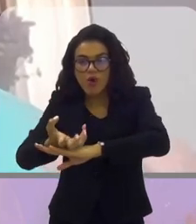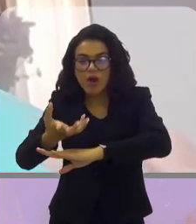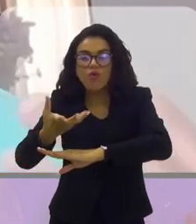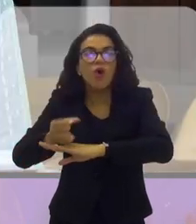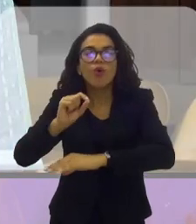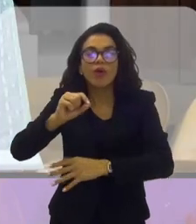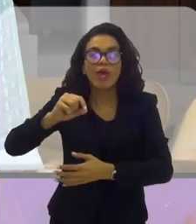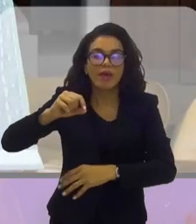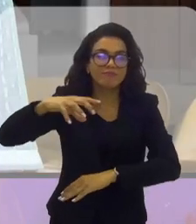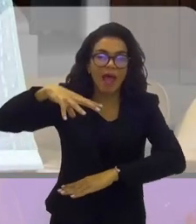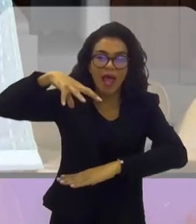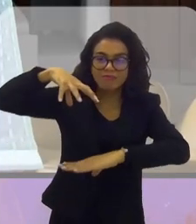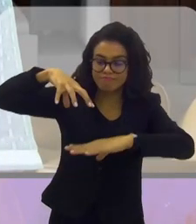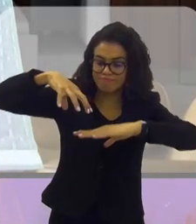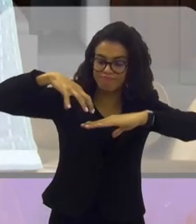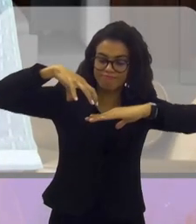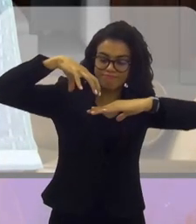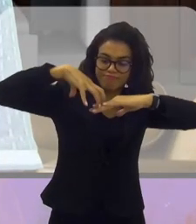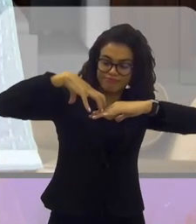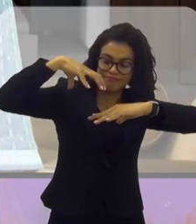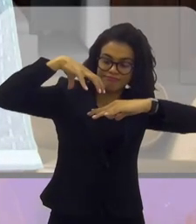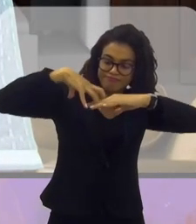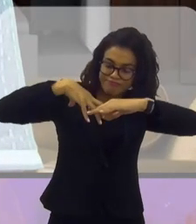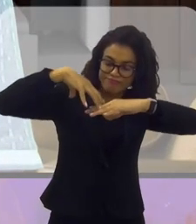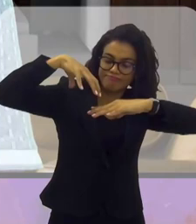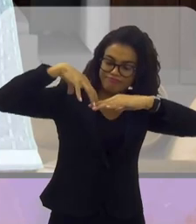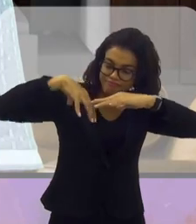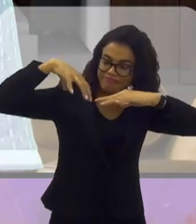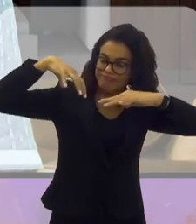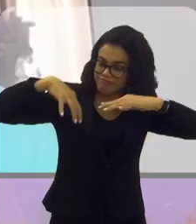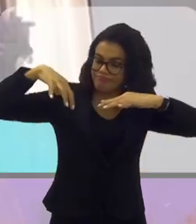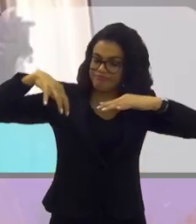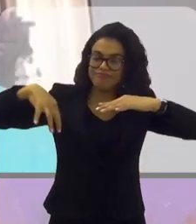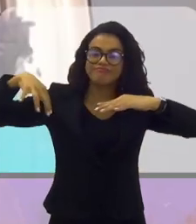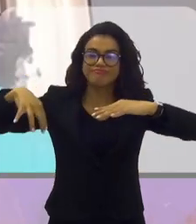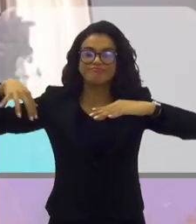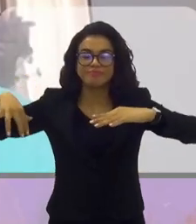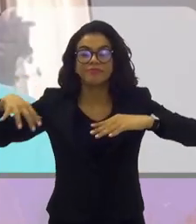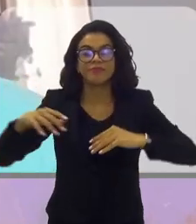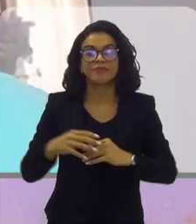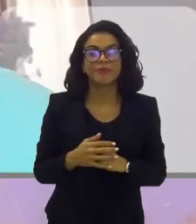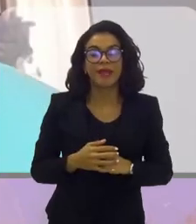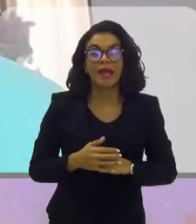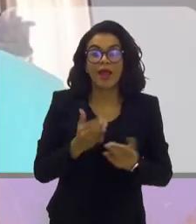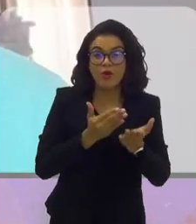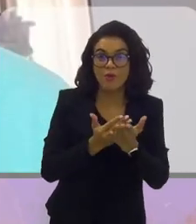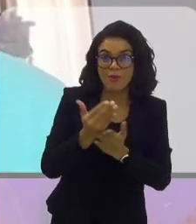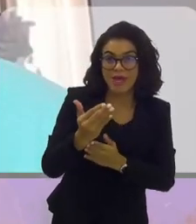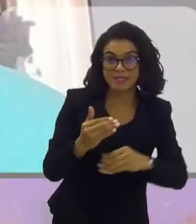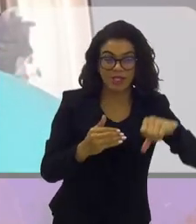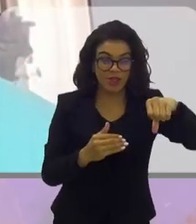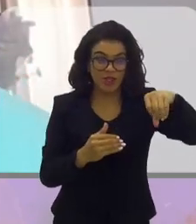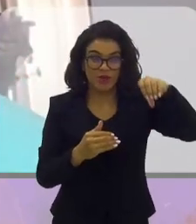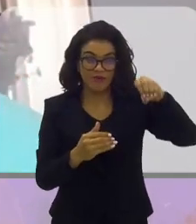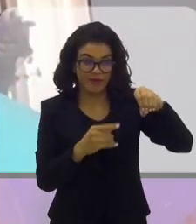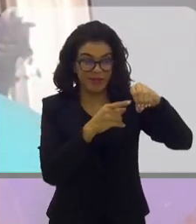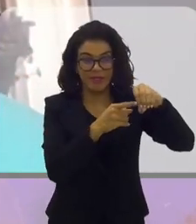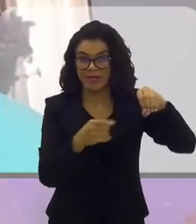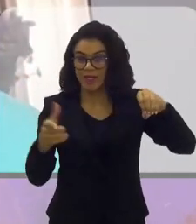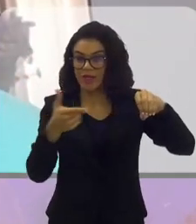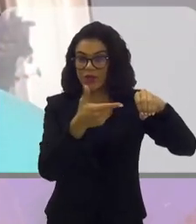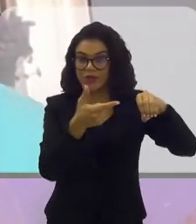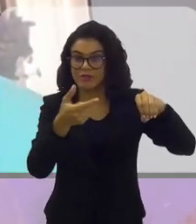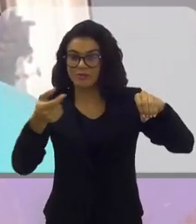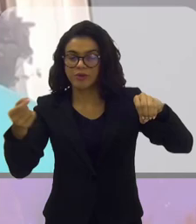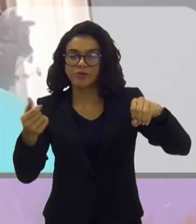raízes quanto a drenagem de um campo. Então, e depois, a partir do final da década de 90 e entrada da década de